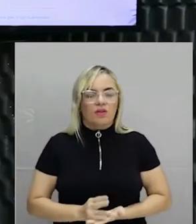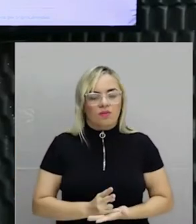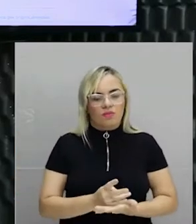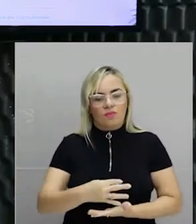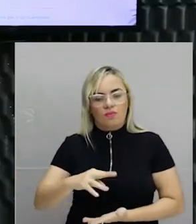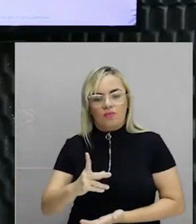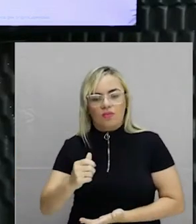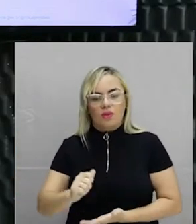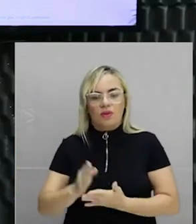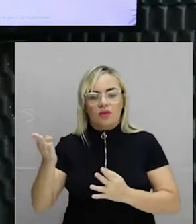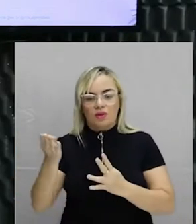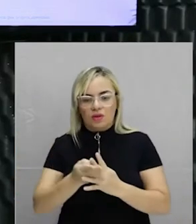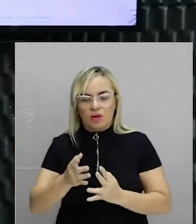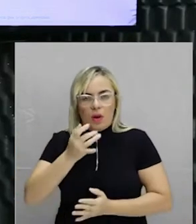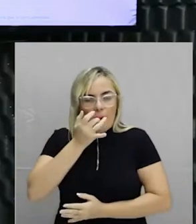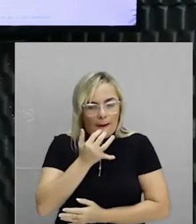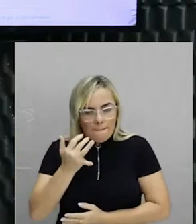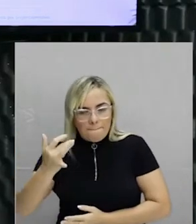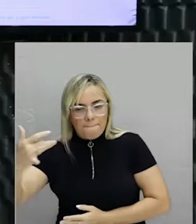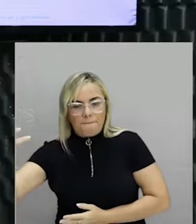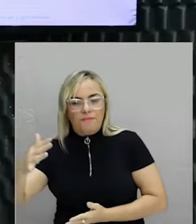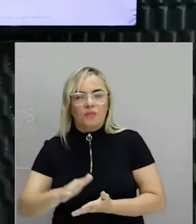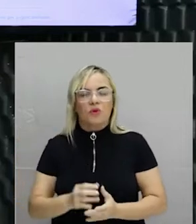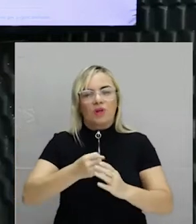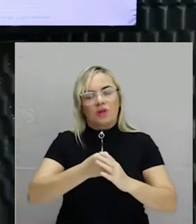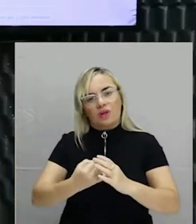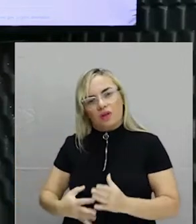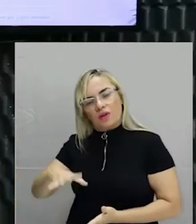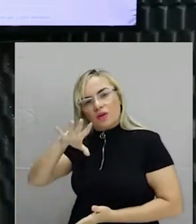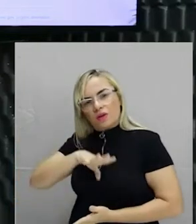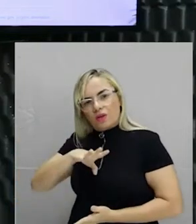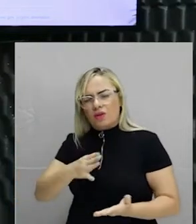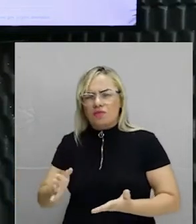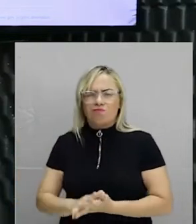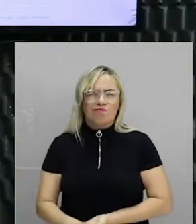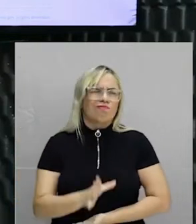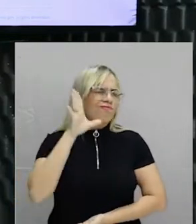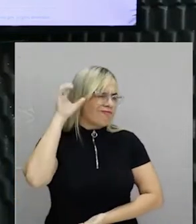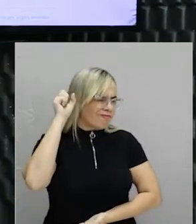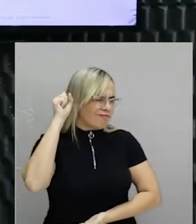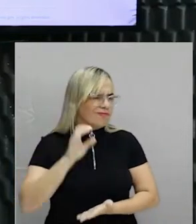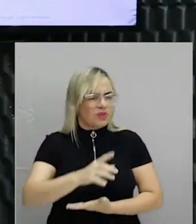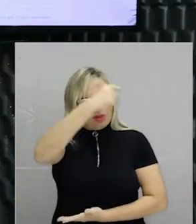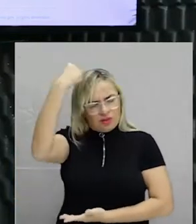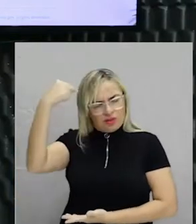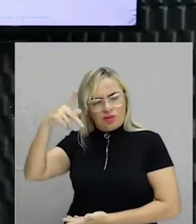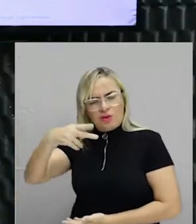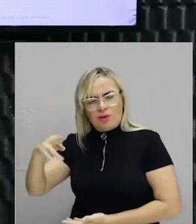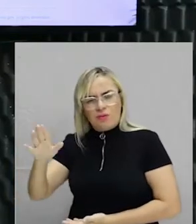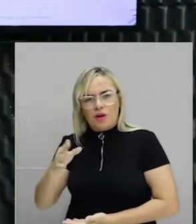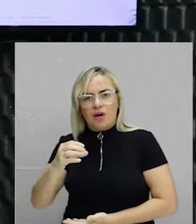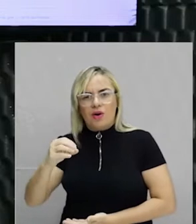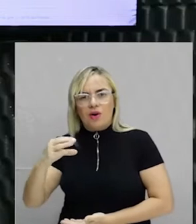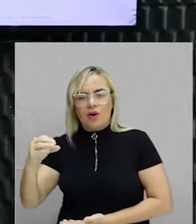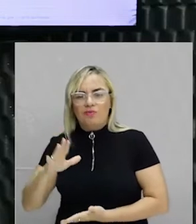em ouro ou do estilo português. Alguém já ouviu falar de uma expressão chamada santo do paoco? Por exemplo, eu tenho um amigo que é câmera que está me